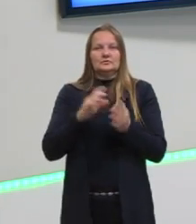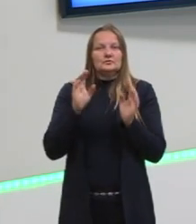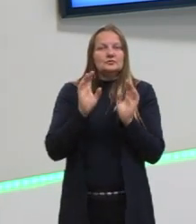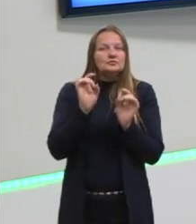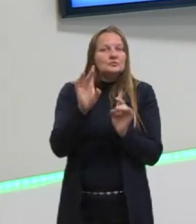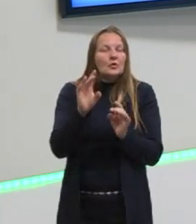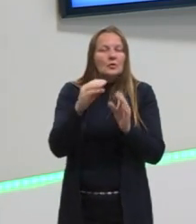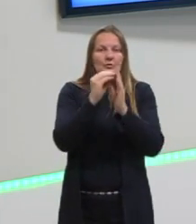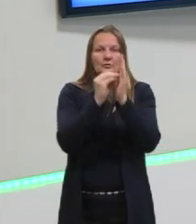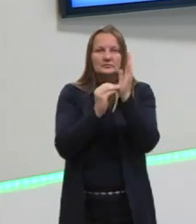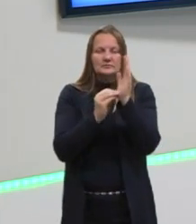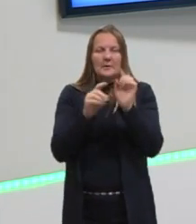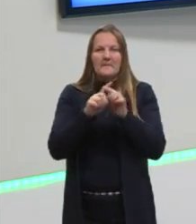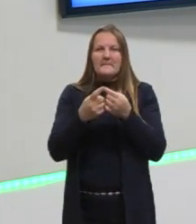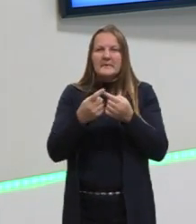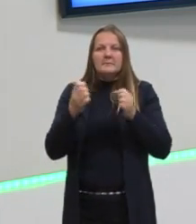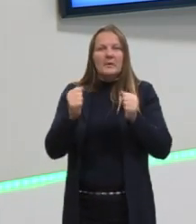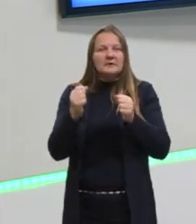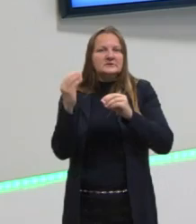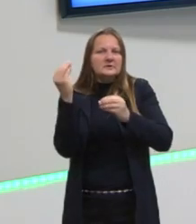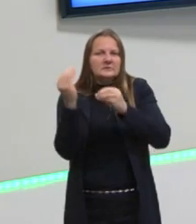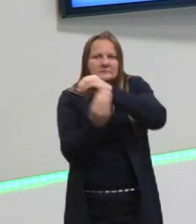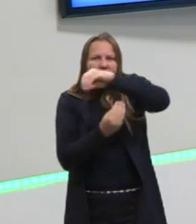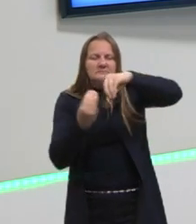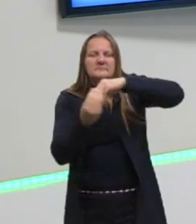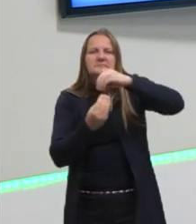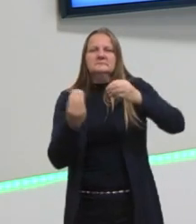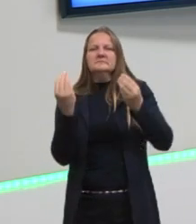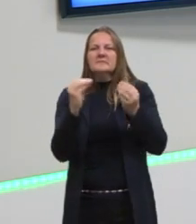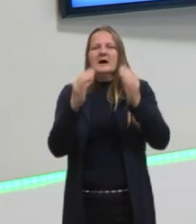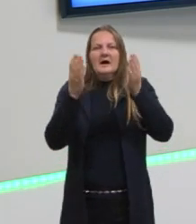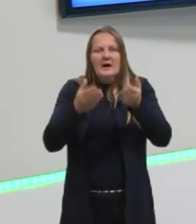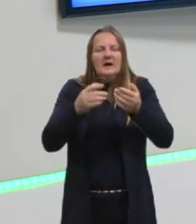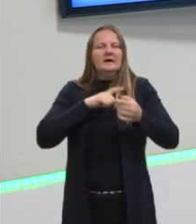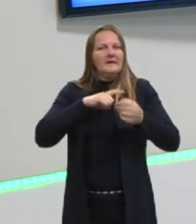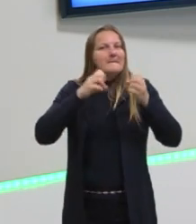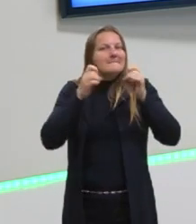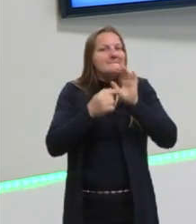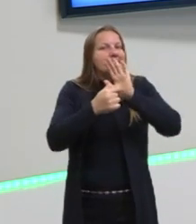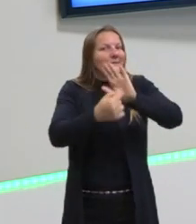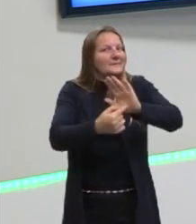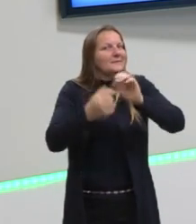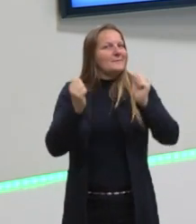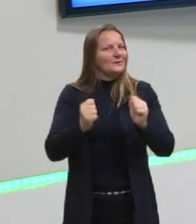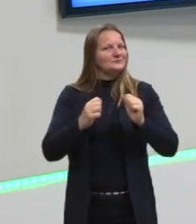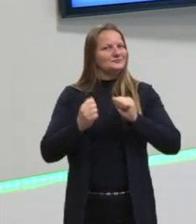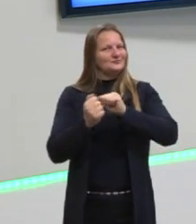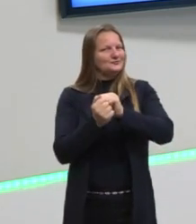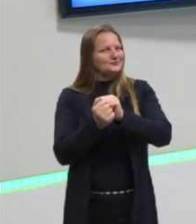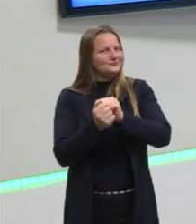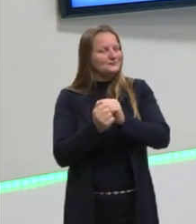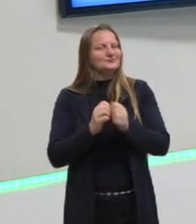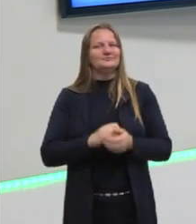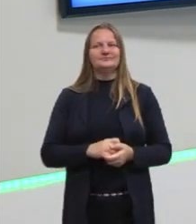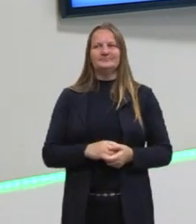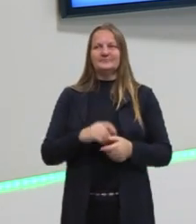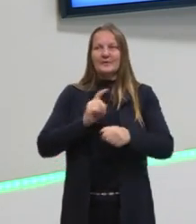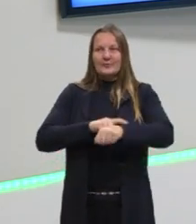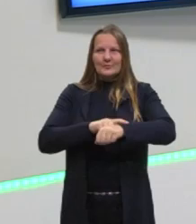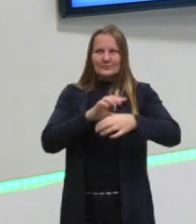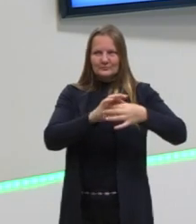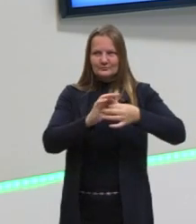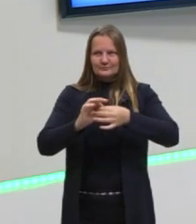esses dois termos. Mas, como nós vamos ver até na questão de agora, pode surgir, né? Em algum momento,